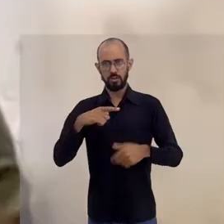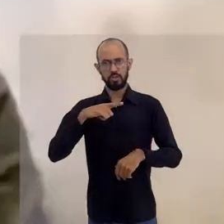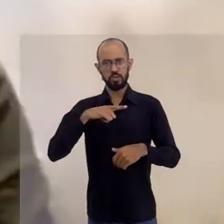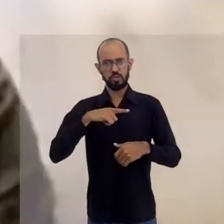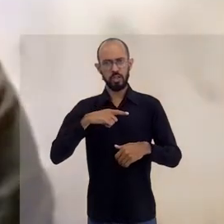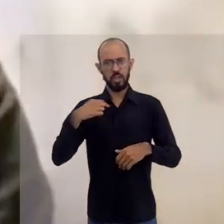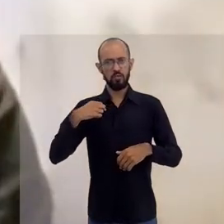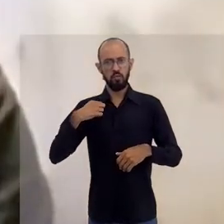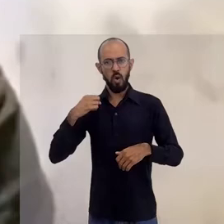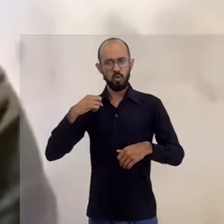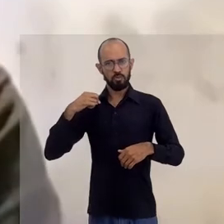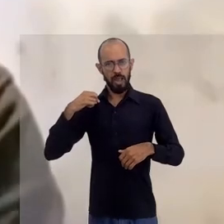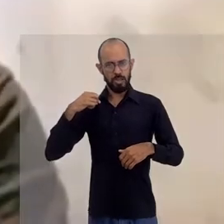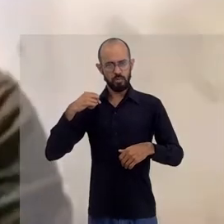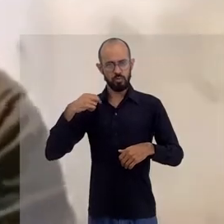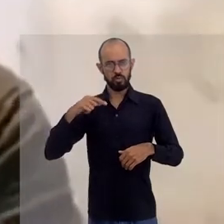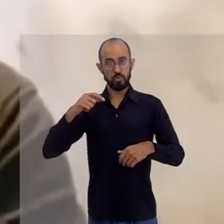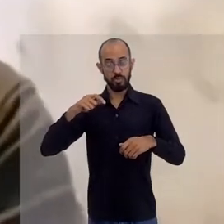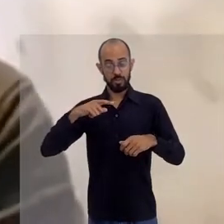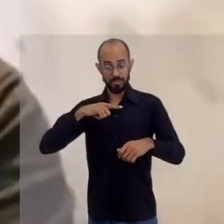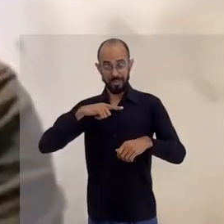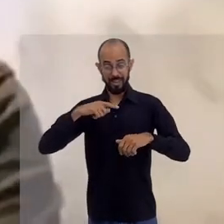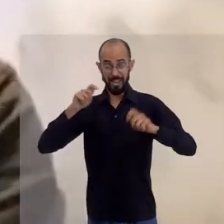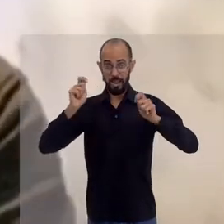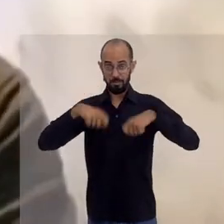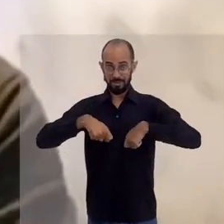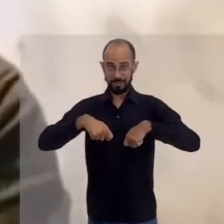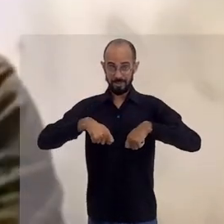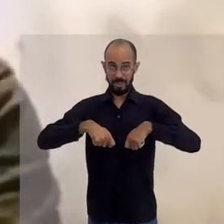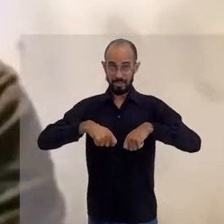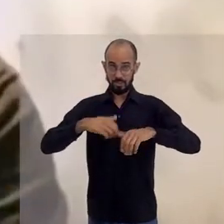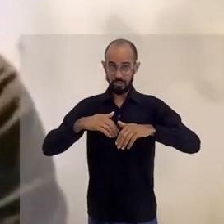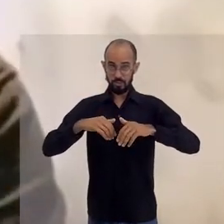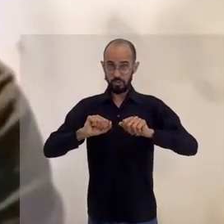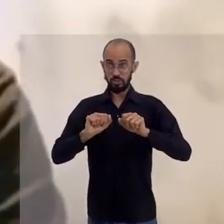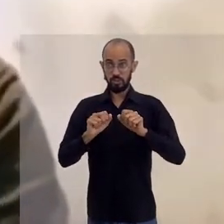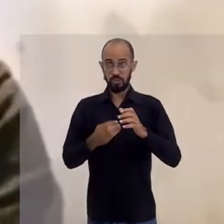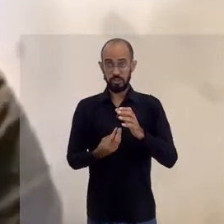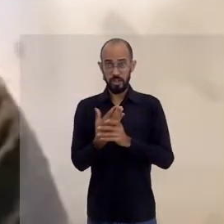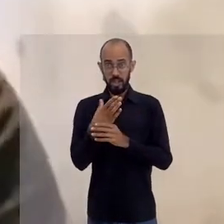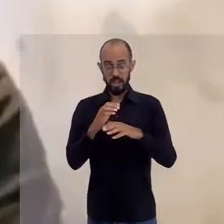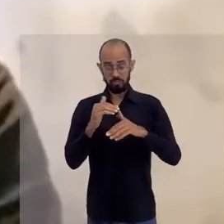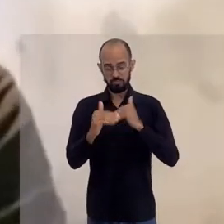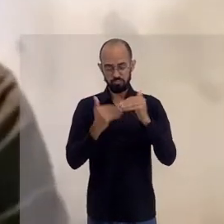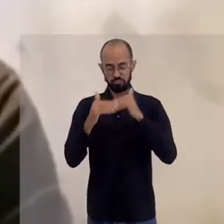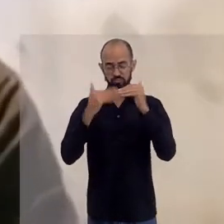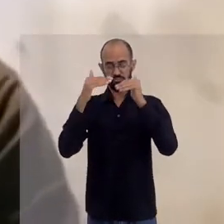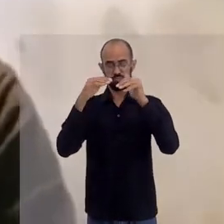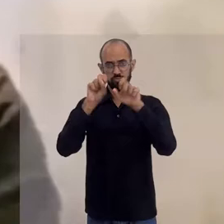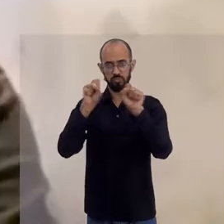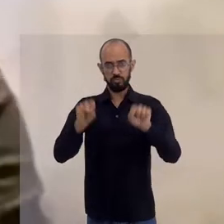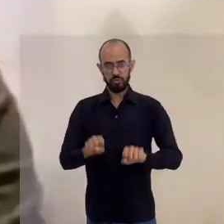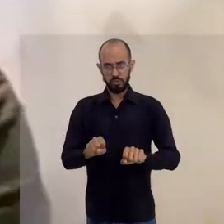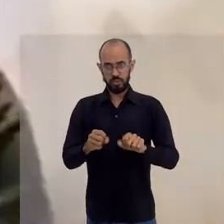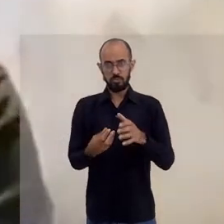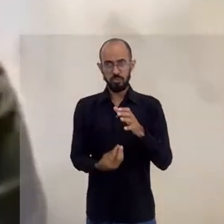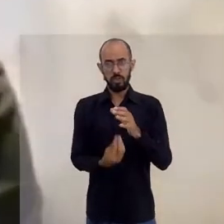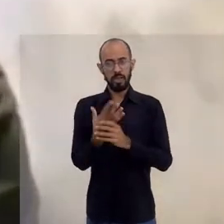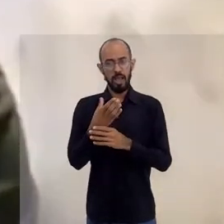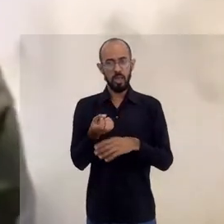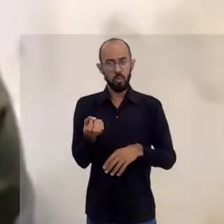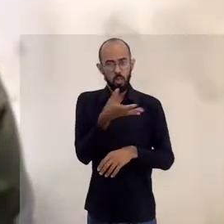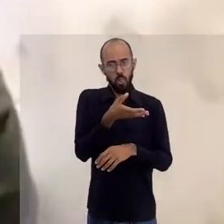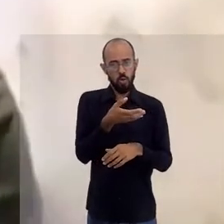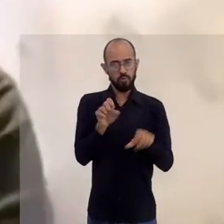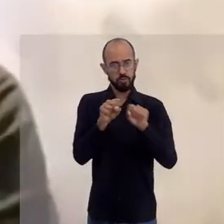Agora nós temos voluntários, voluntários capacitados, desenvolvedores, que estão junto comigo, criando uma